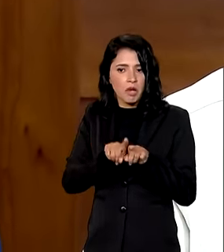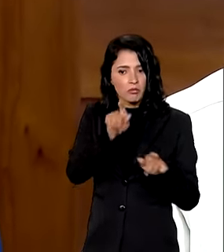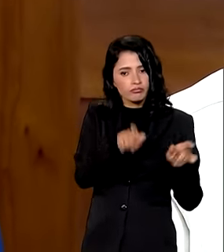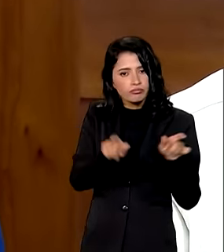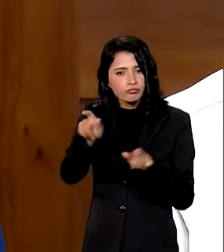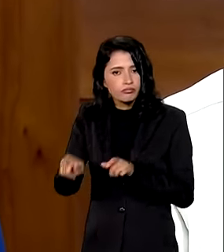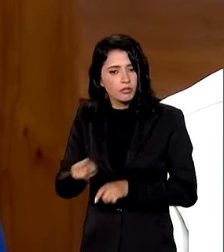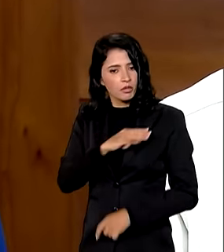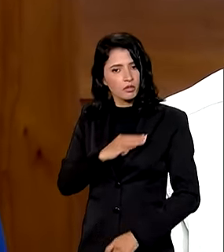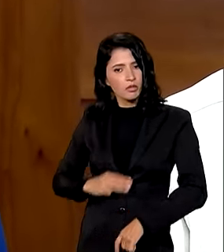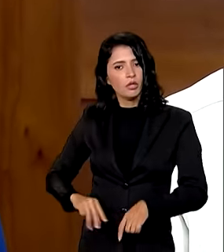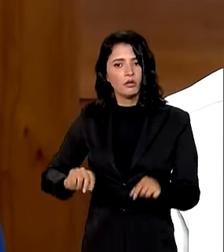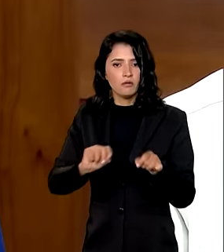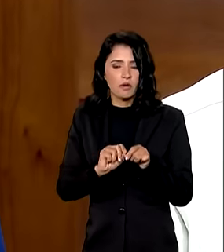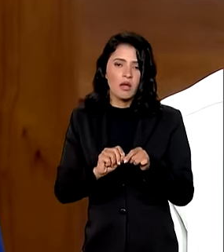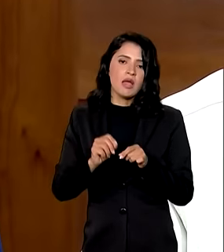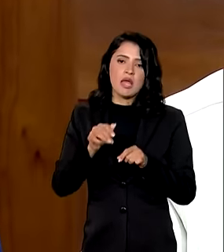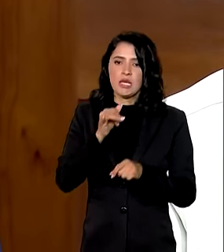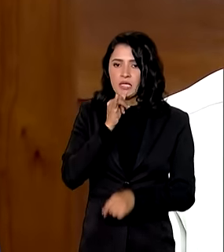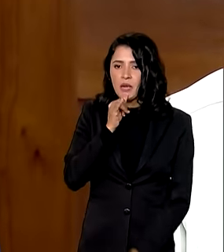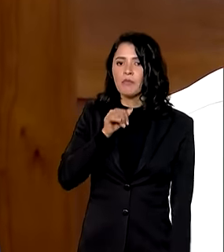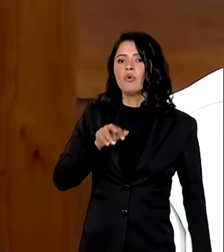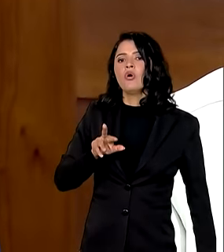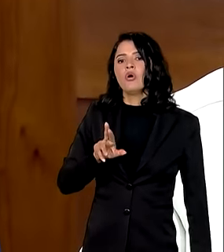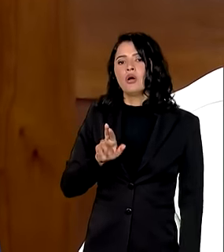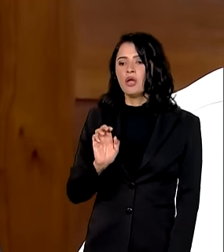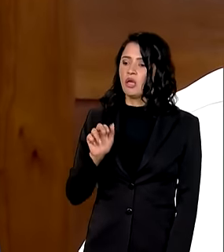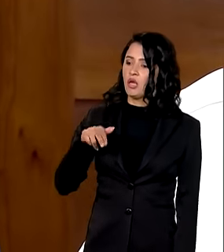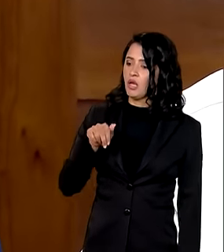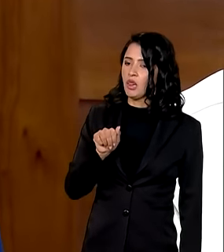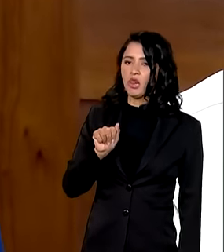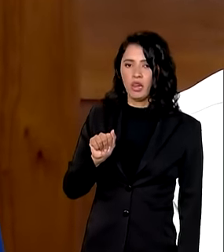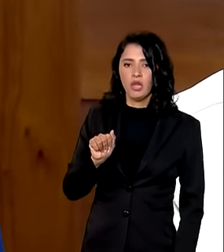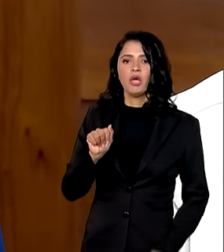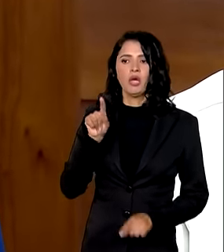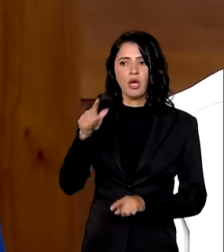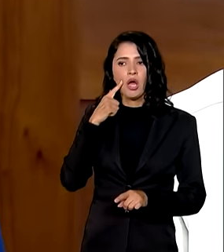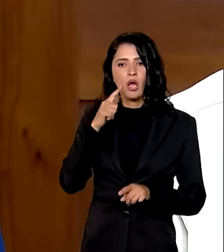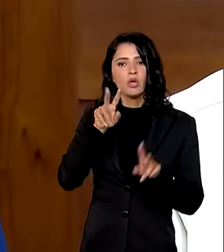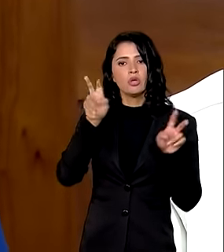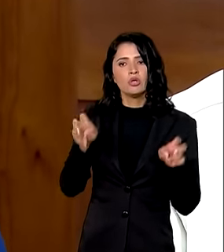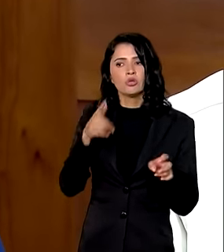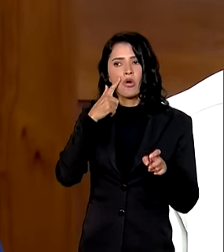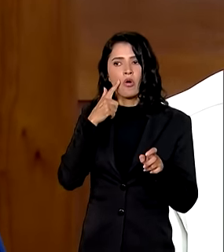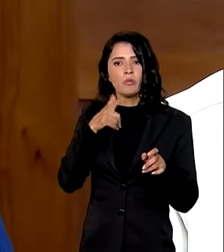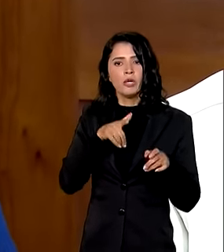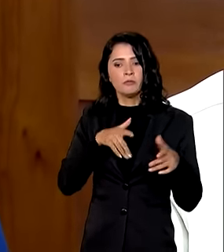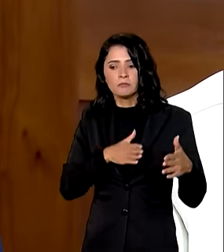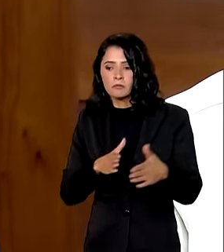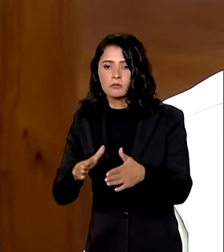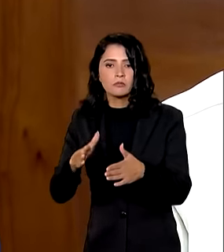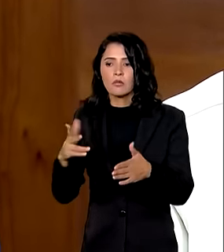colegas, exemplo do Renan, na questão das vias para chegar